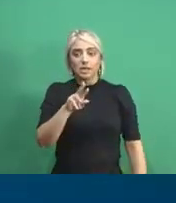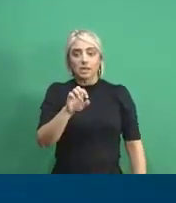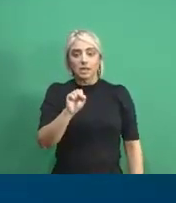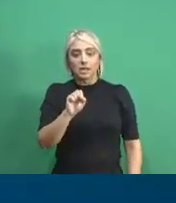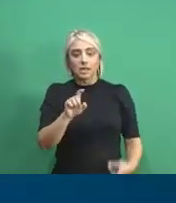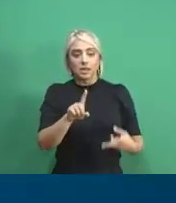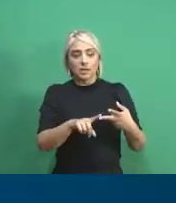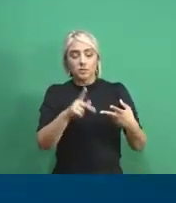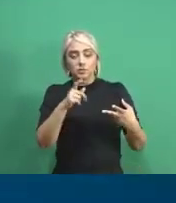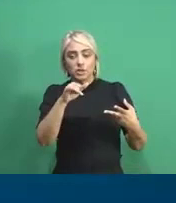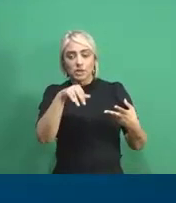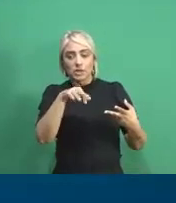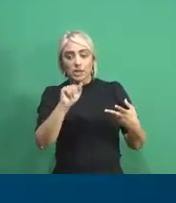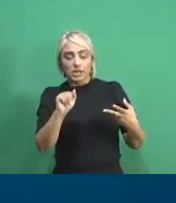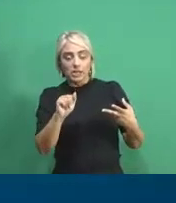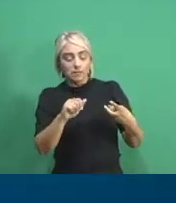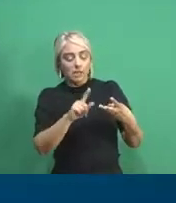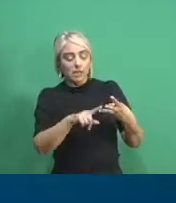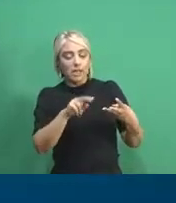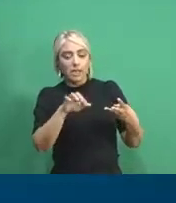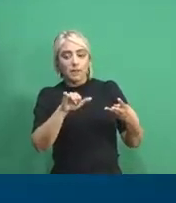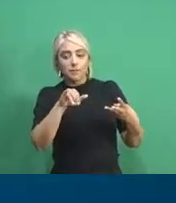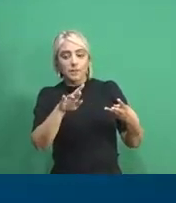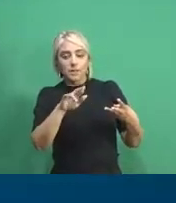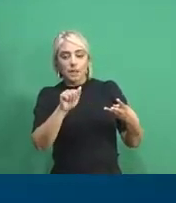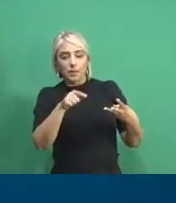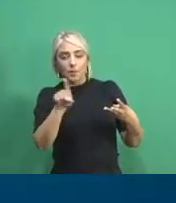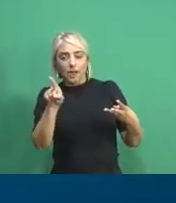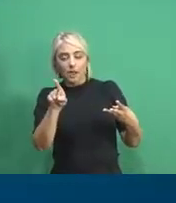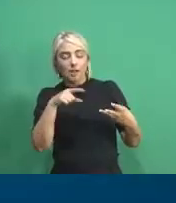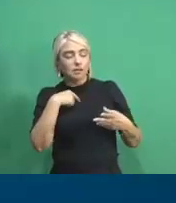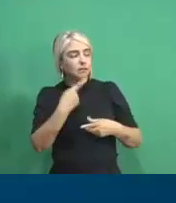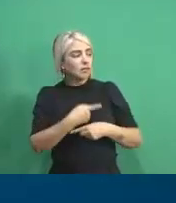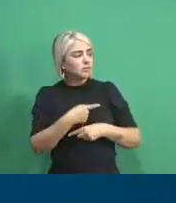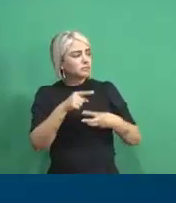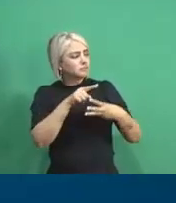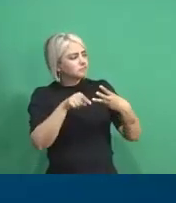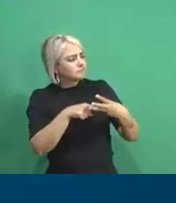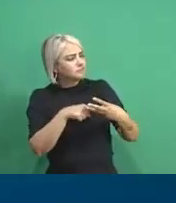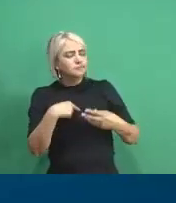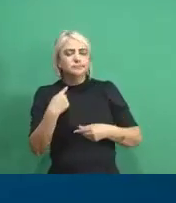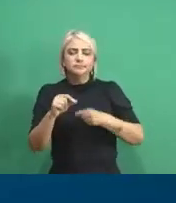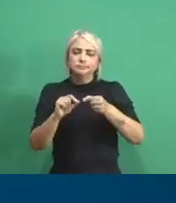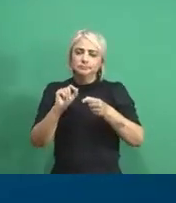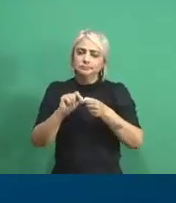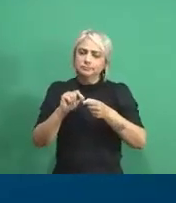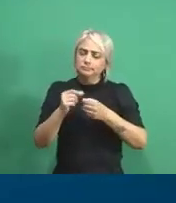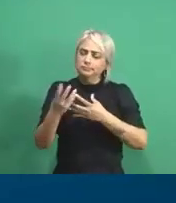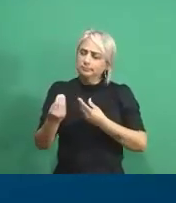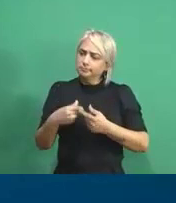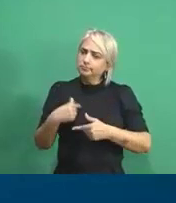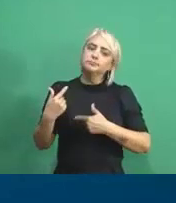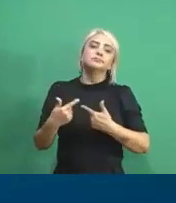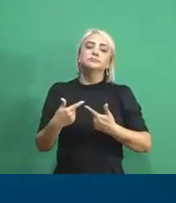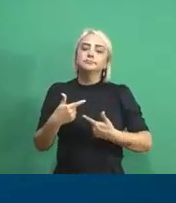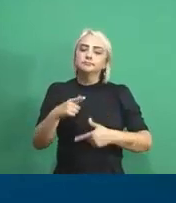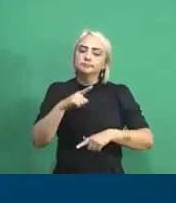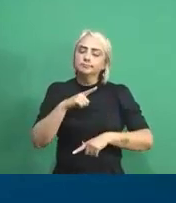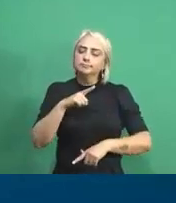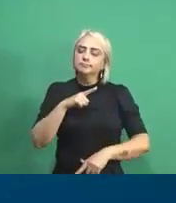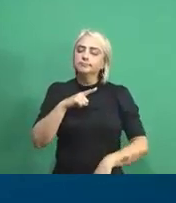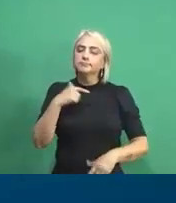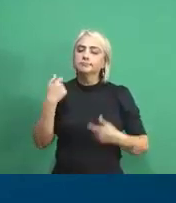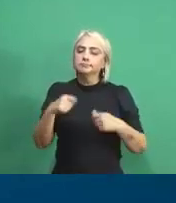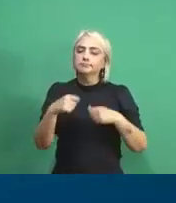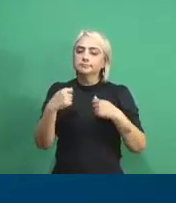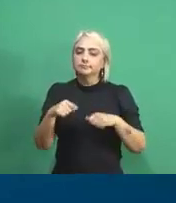e o IMPA, cada um com uma missão diferente, e que nós fazemos muito pelo que a gente tem em termos